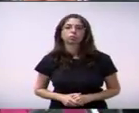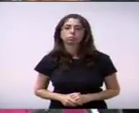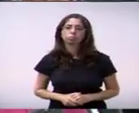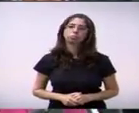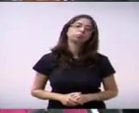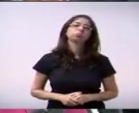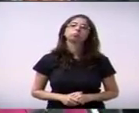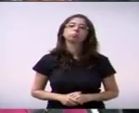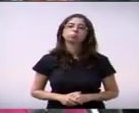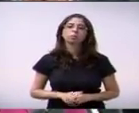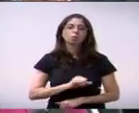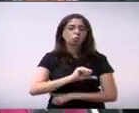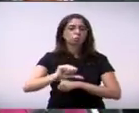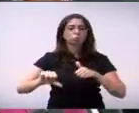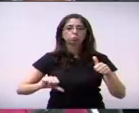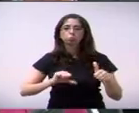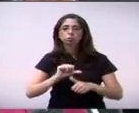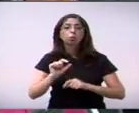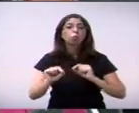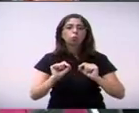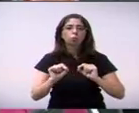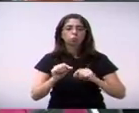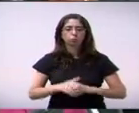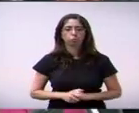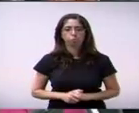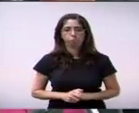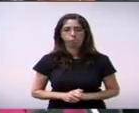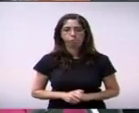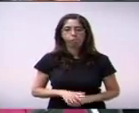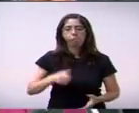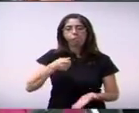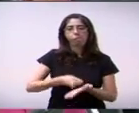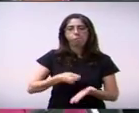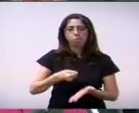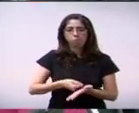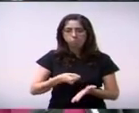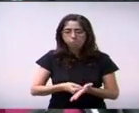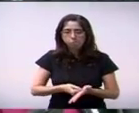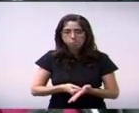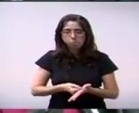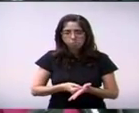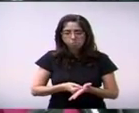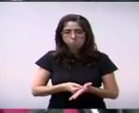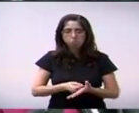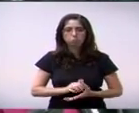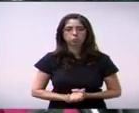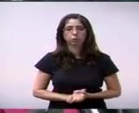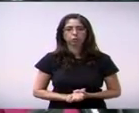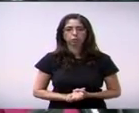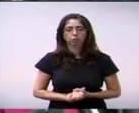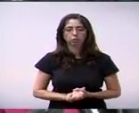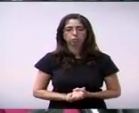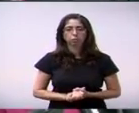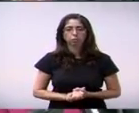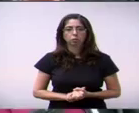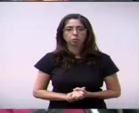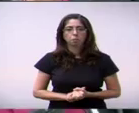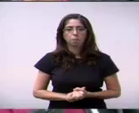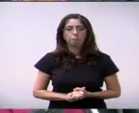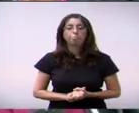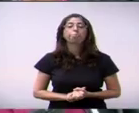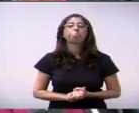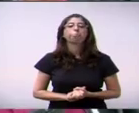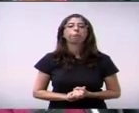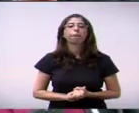seja feita alteração da exigência de afastamento mínimo lateral